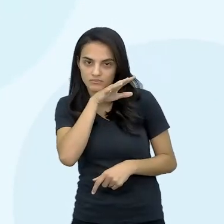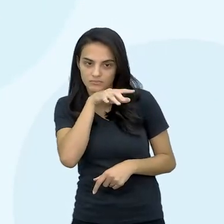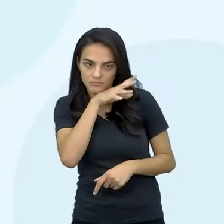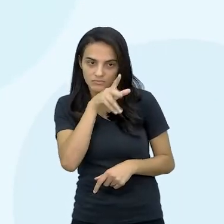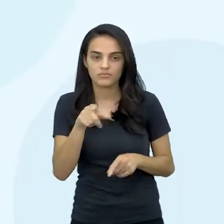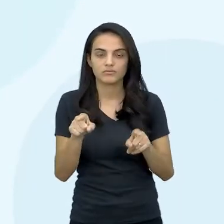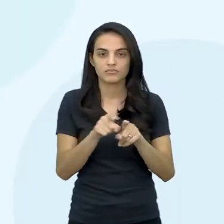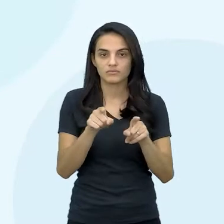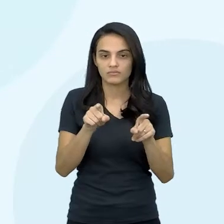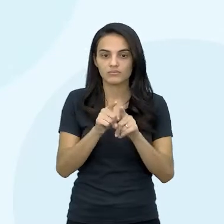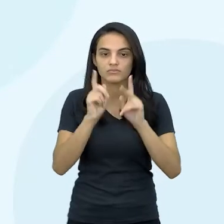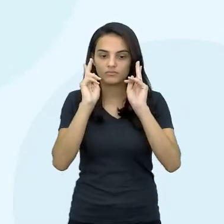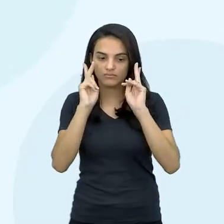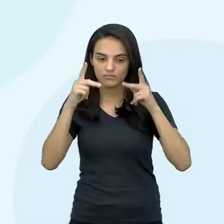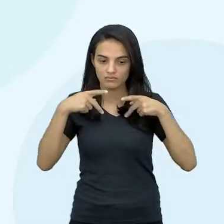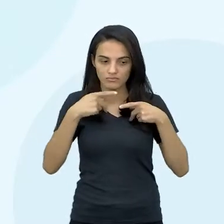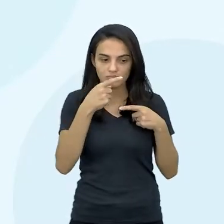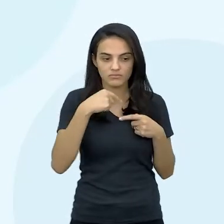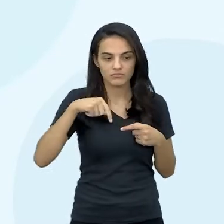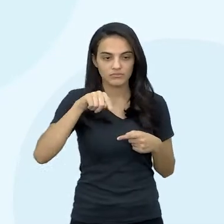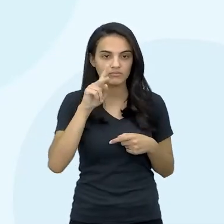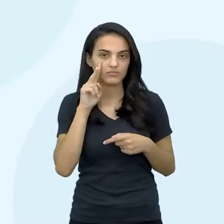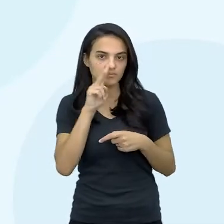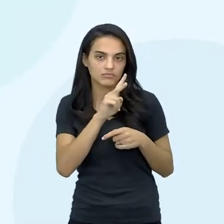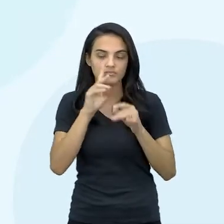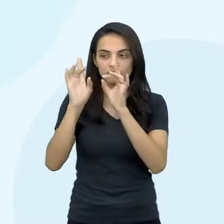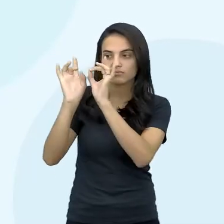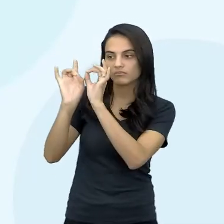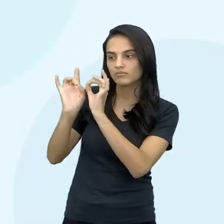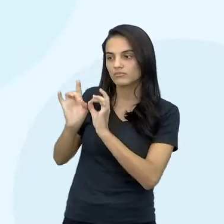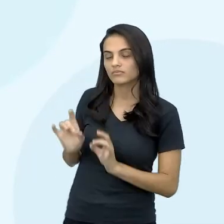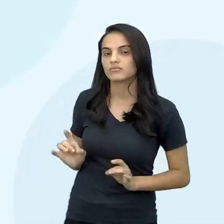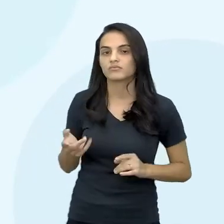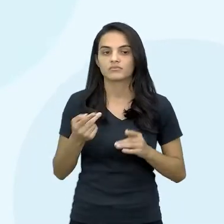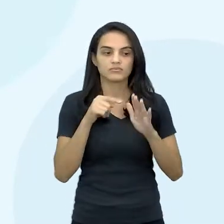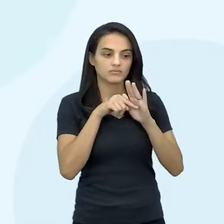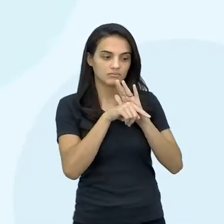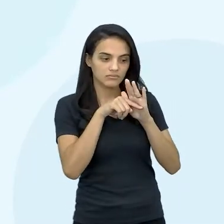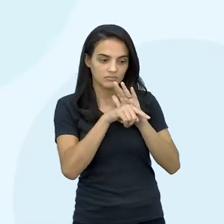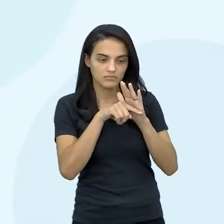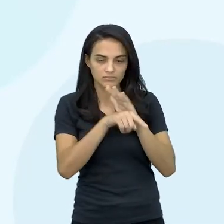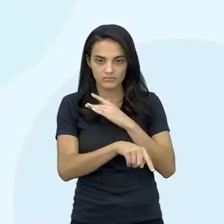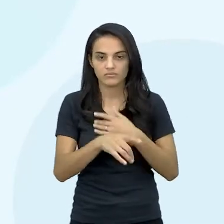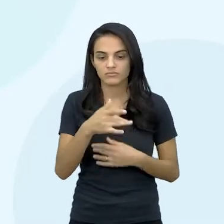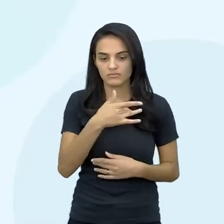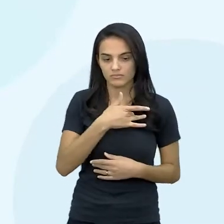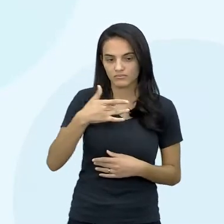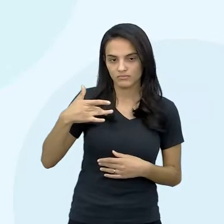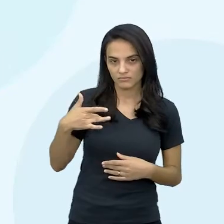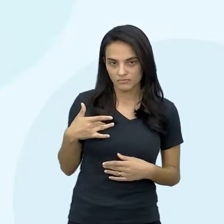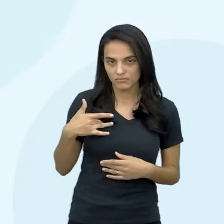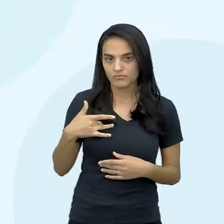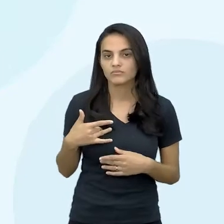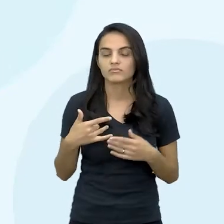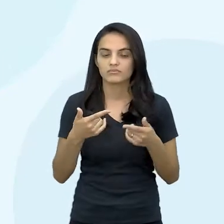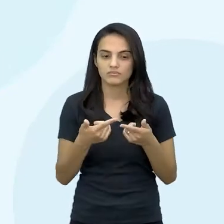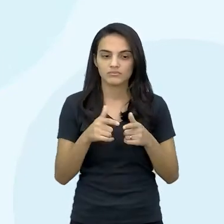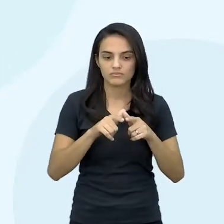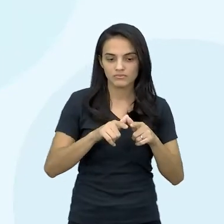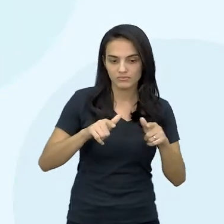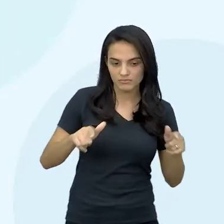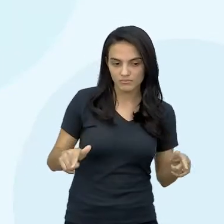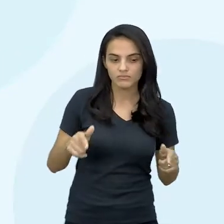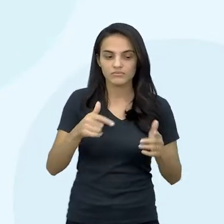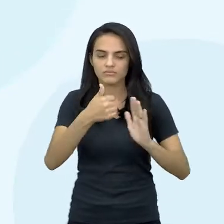e dos seres humanos, e a gente viu uma técnica de análise, então, da saúde do solo, que é justamente uma